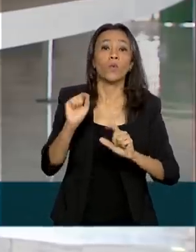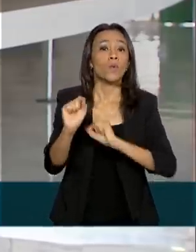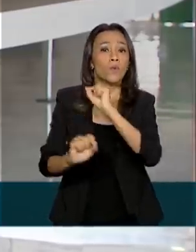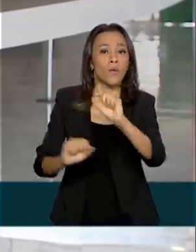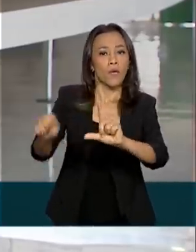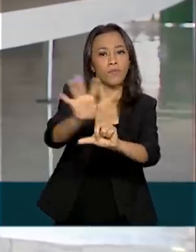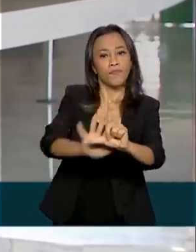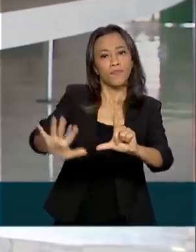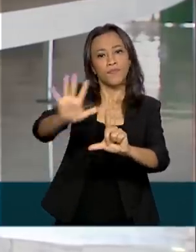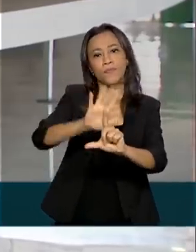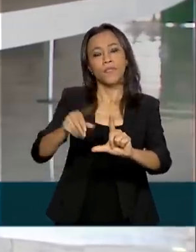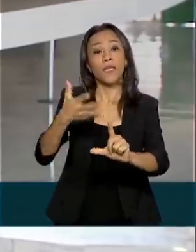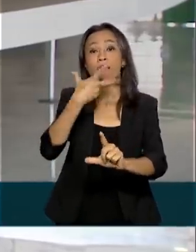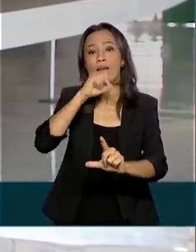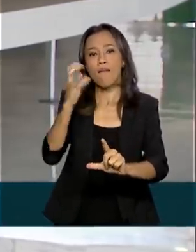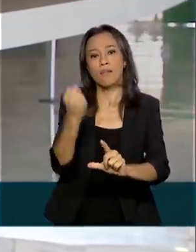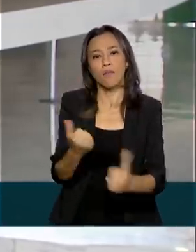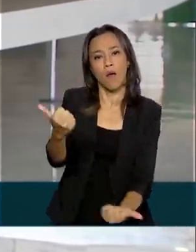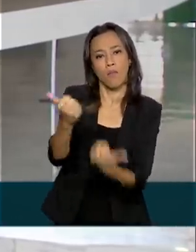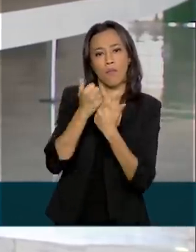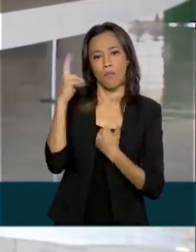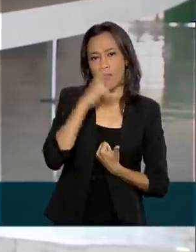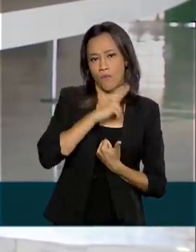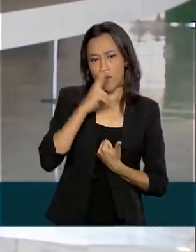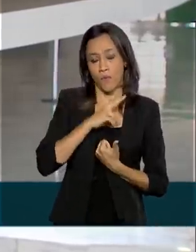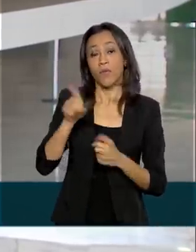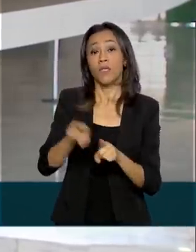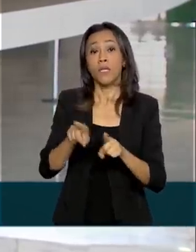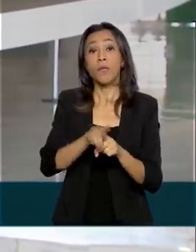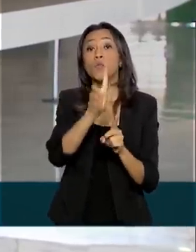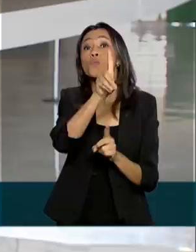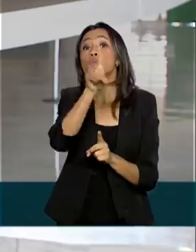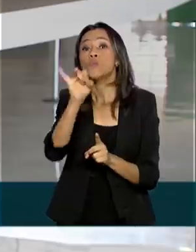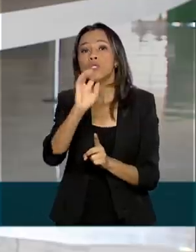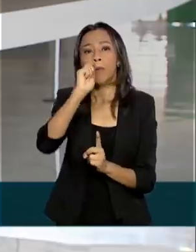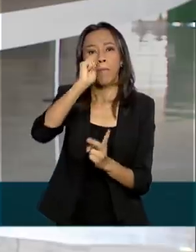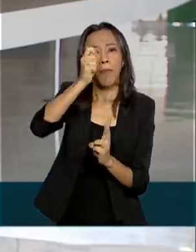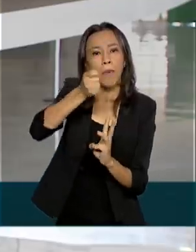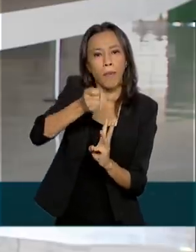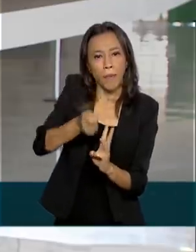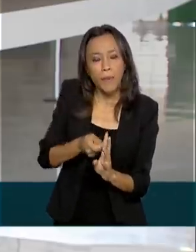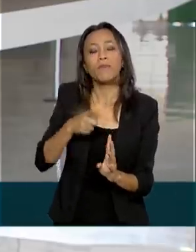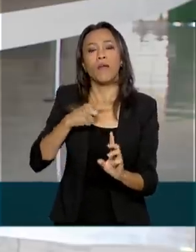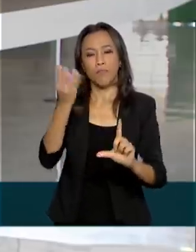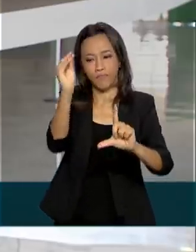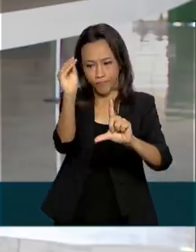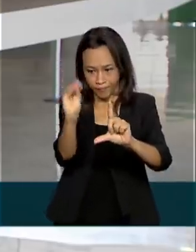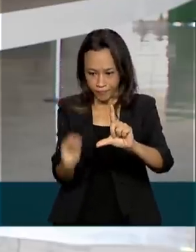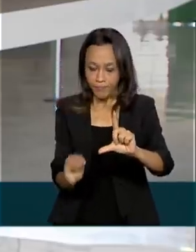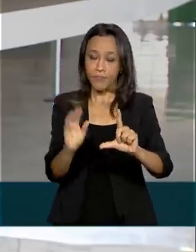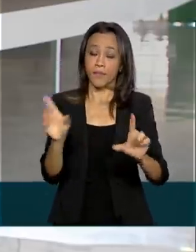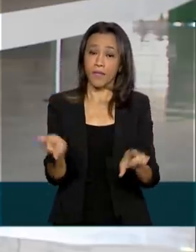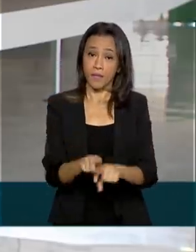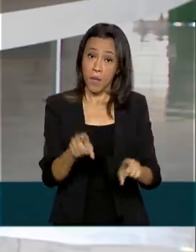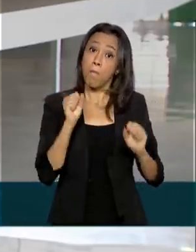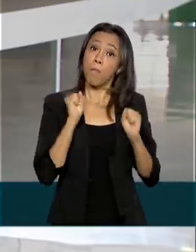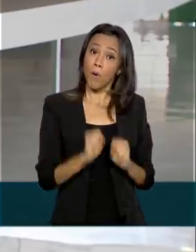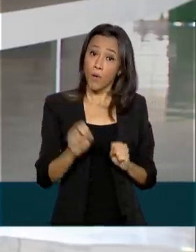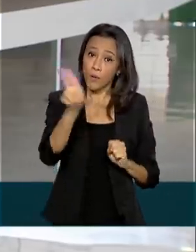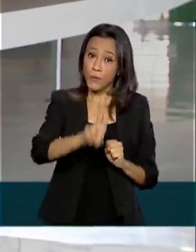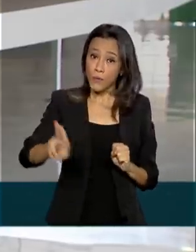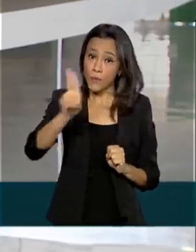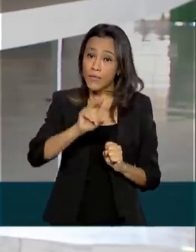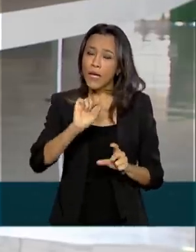emergencial, bem como aos respectivos pagamentos das parcelas. E os usuários podem ainda utilizar a